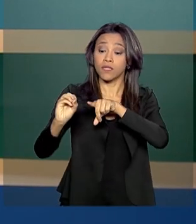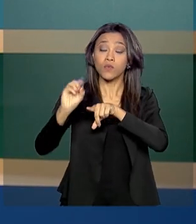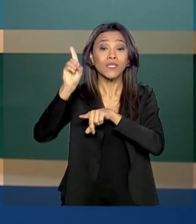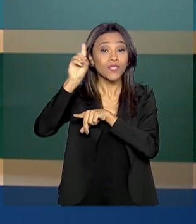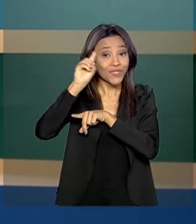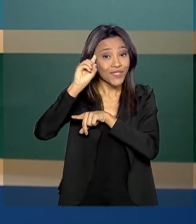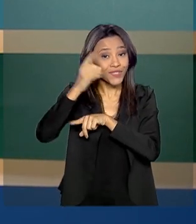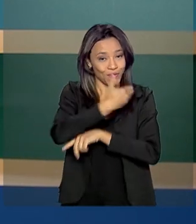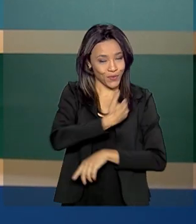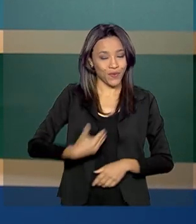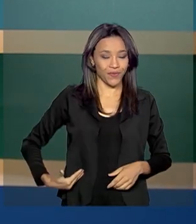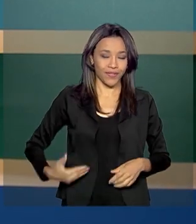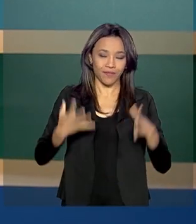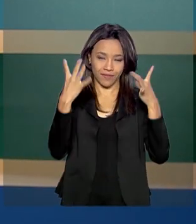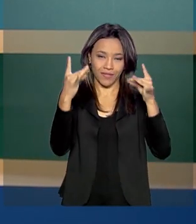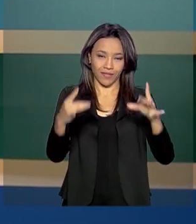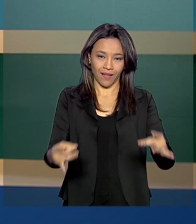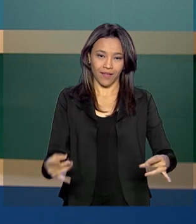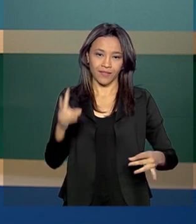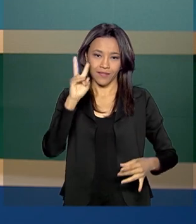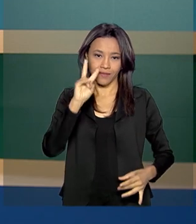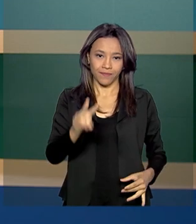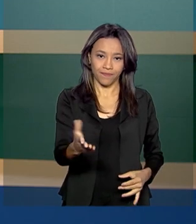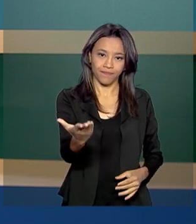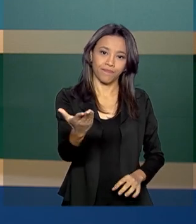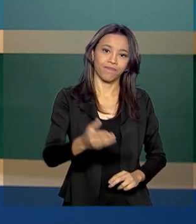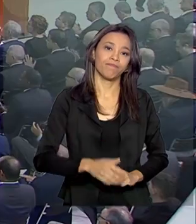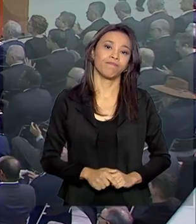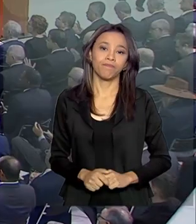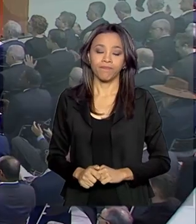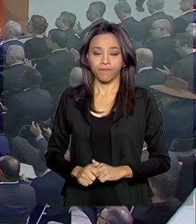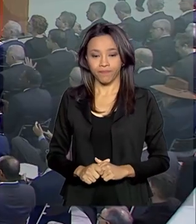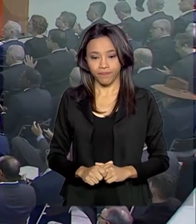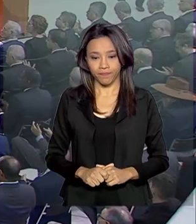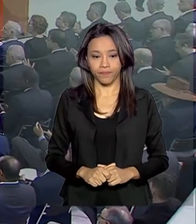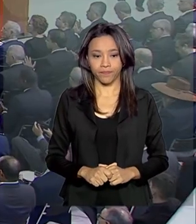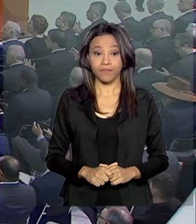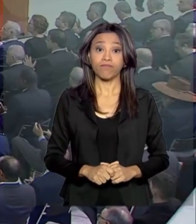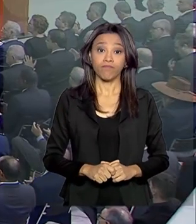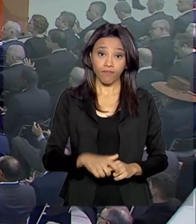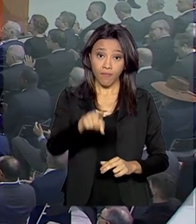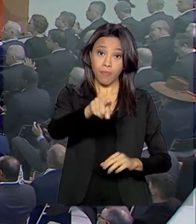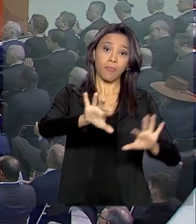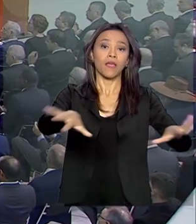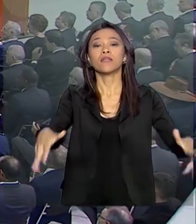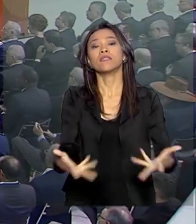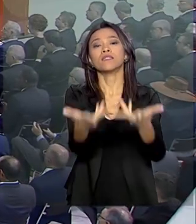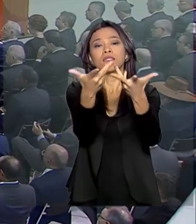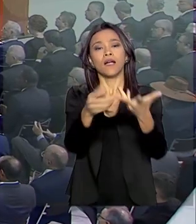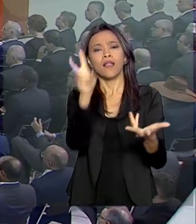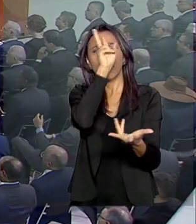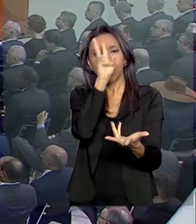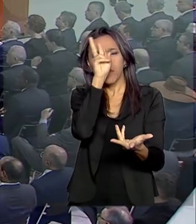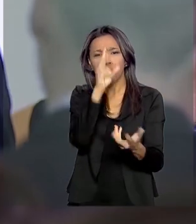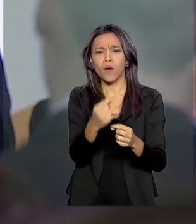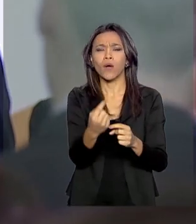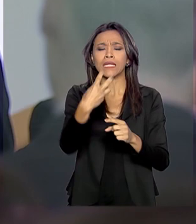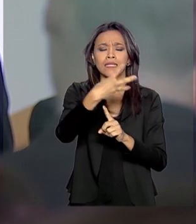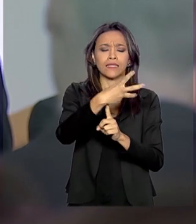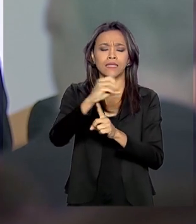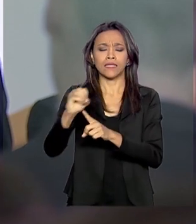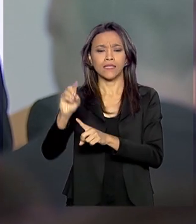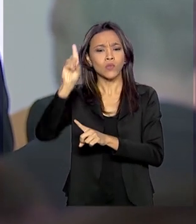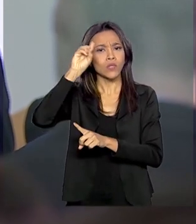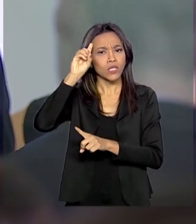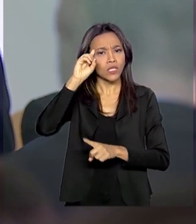Os detalhes na reportagem de Gabriela Noronha. A cerimônia que lembrou os 300 dias do governo